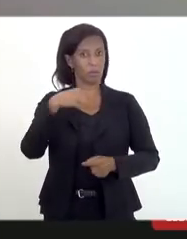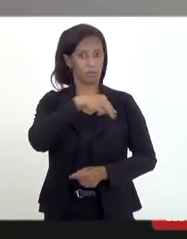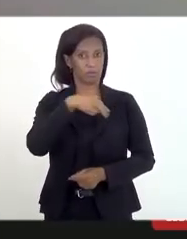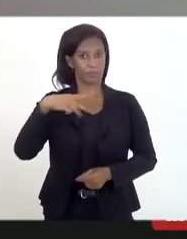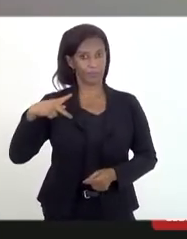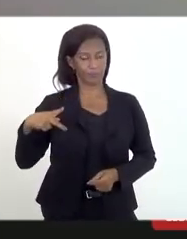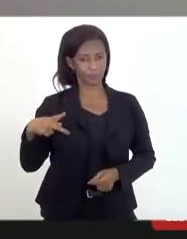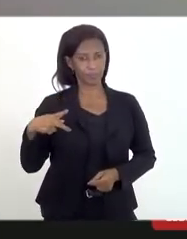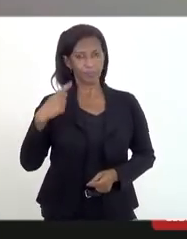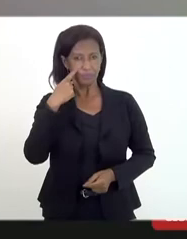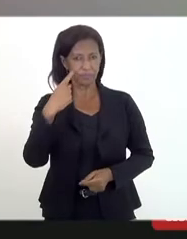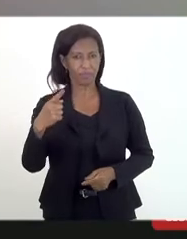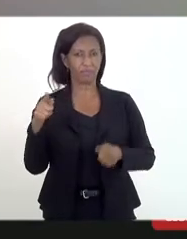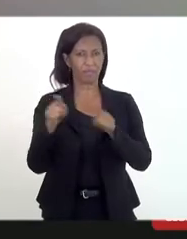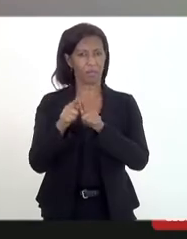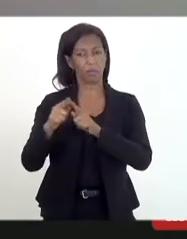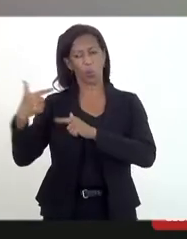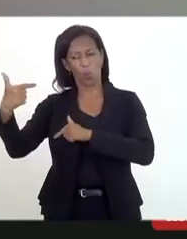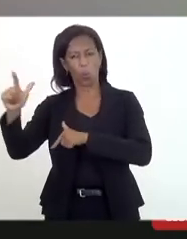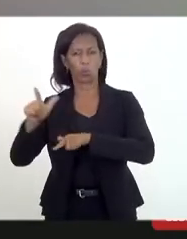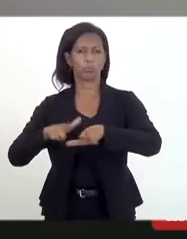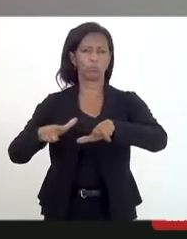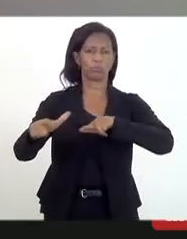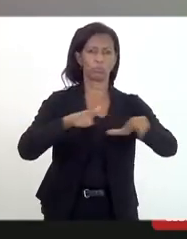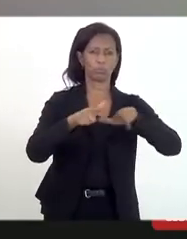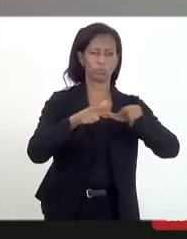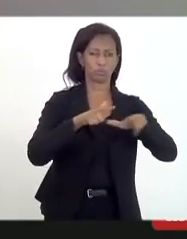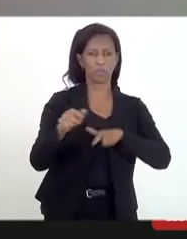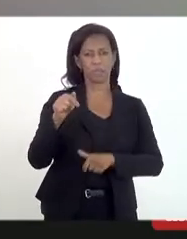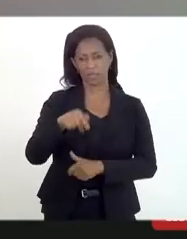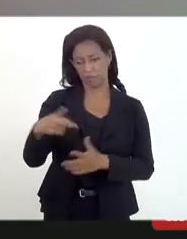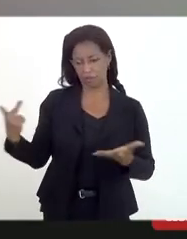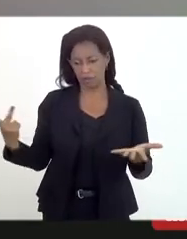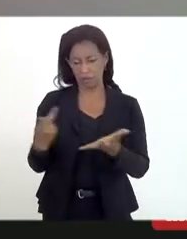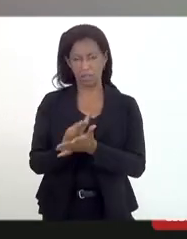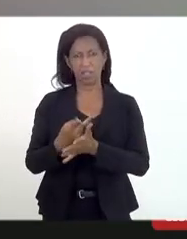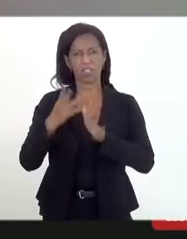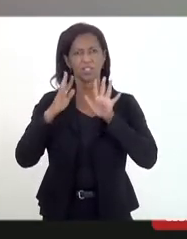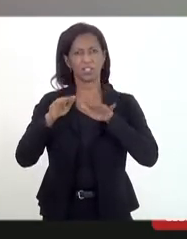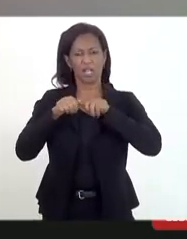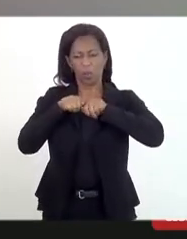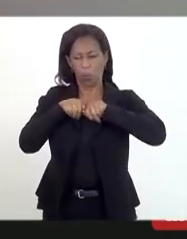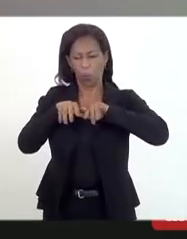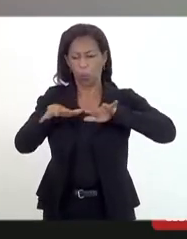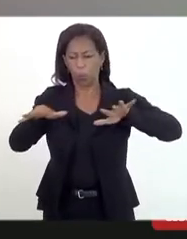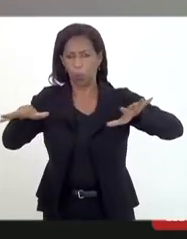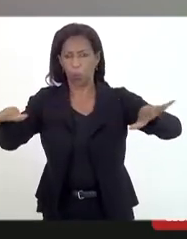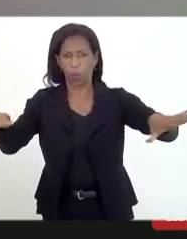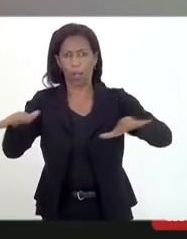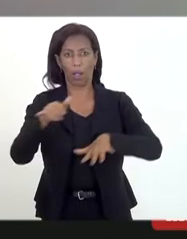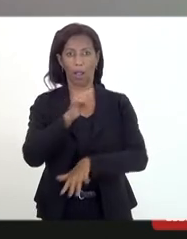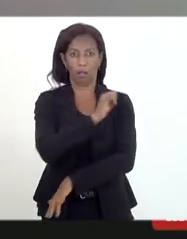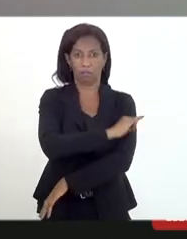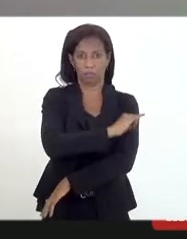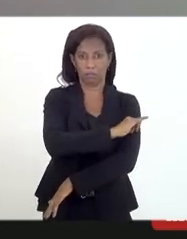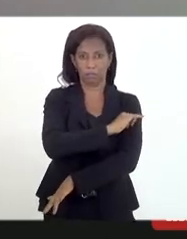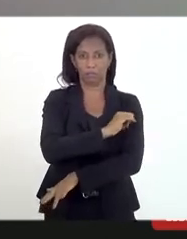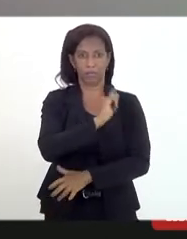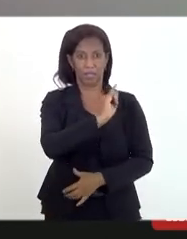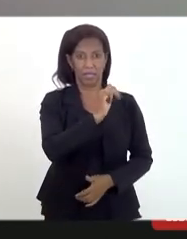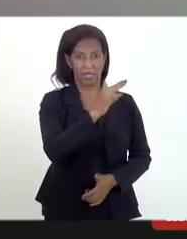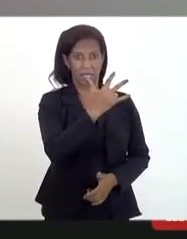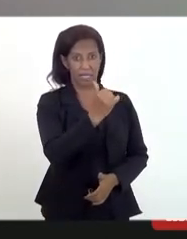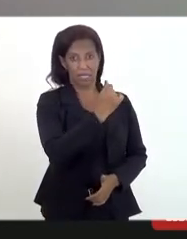constatamos, outros trabalhos já existem nesse sentido, que esse fenômeno já tinha tomado o Rio de Janeiro na região da Ilha do